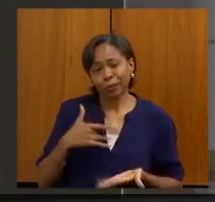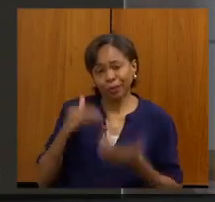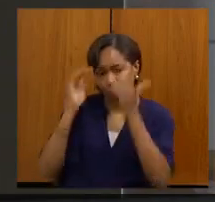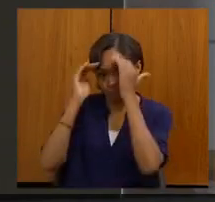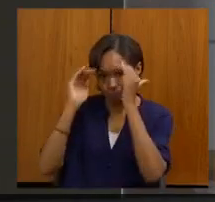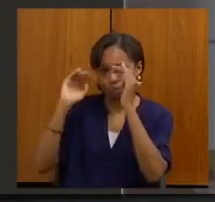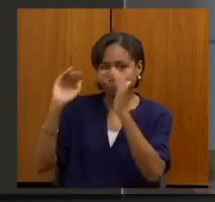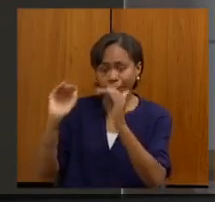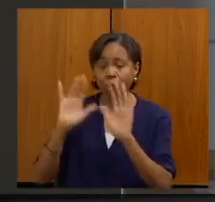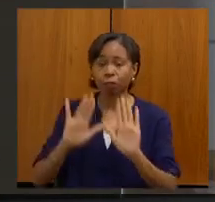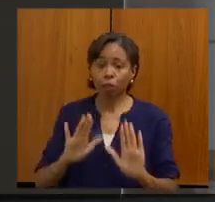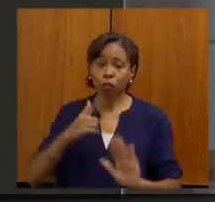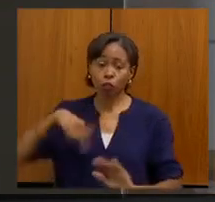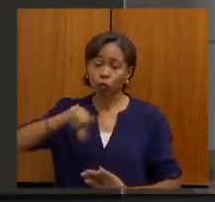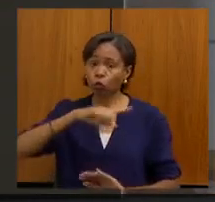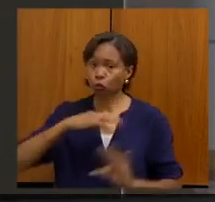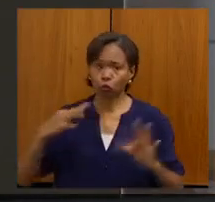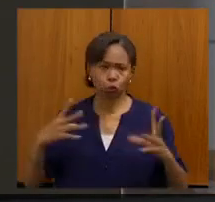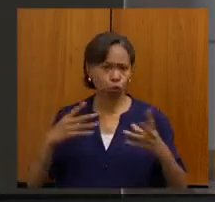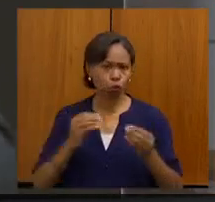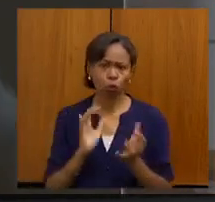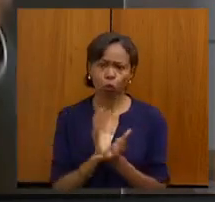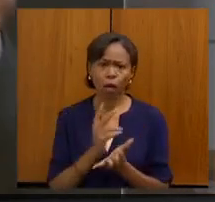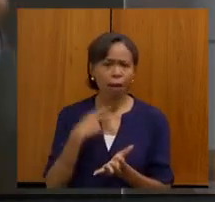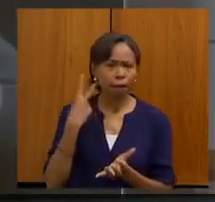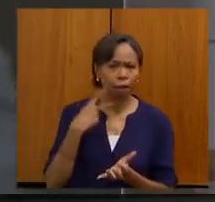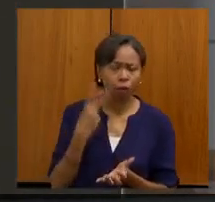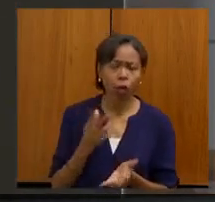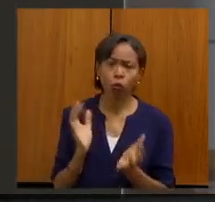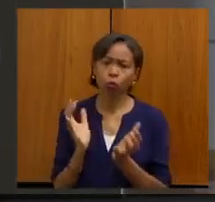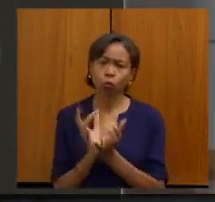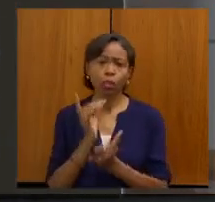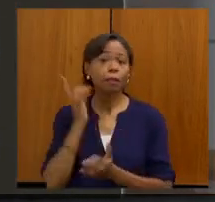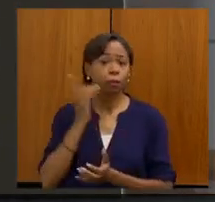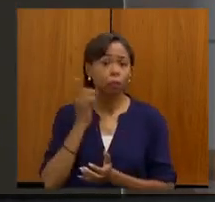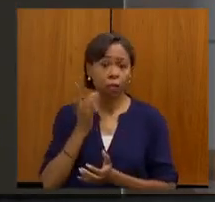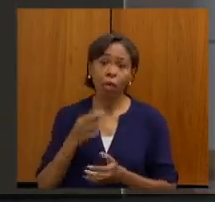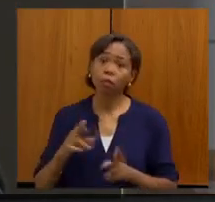a todos os nossos senadores, deputados federais, para juntamente,